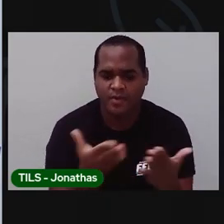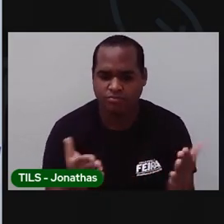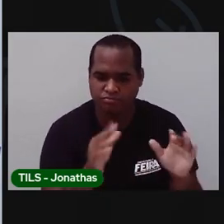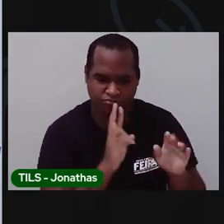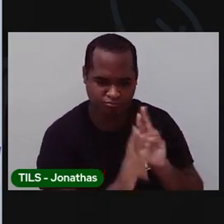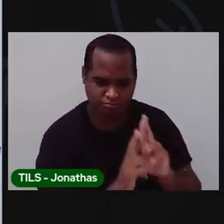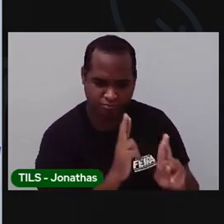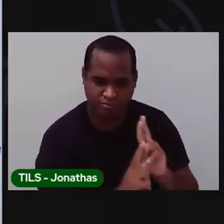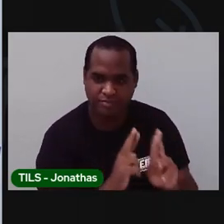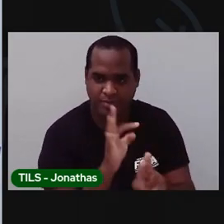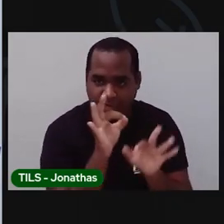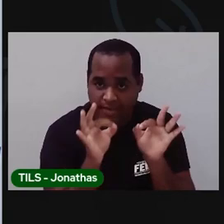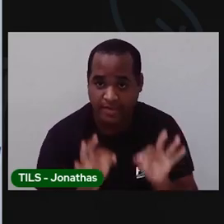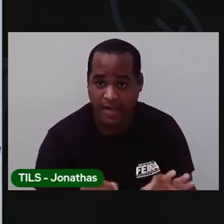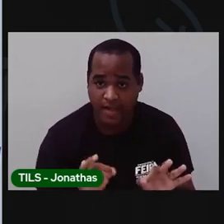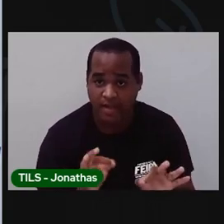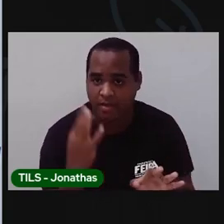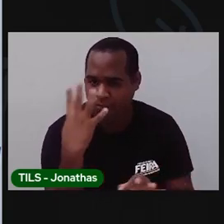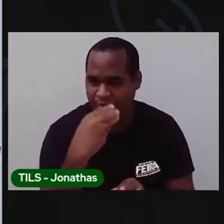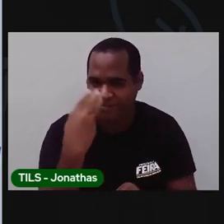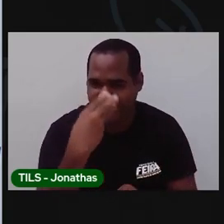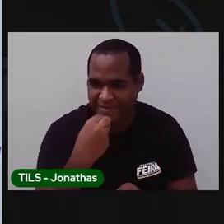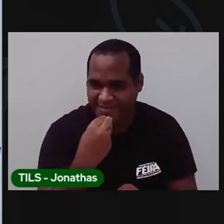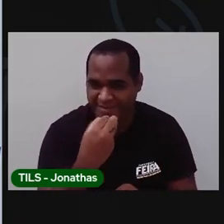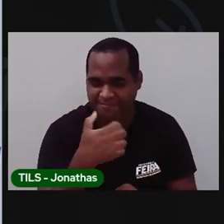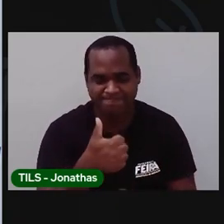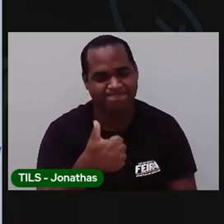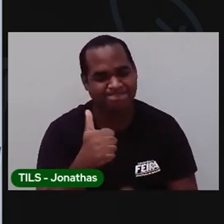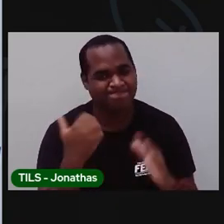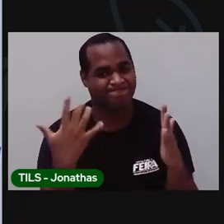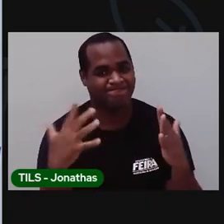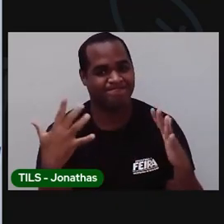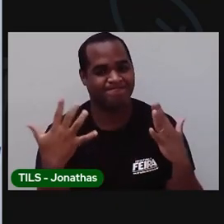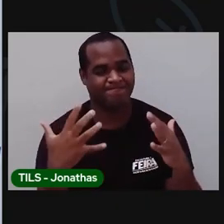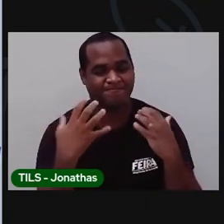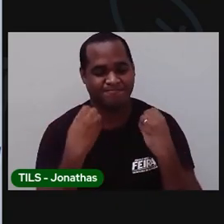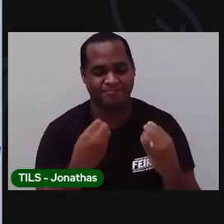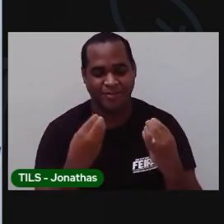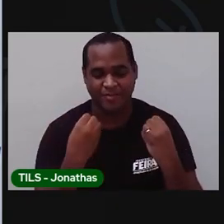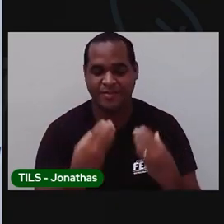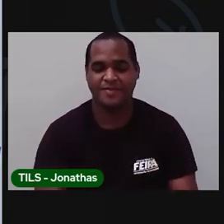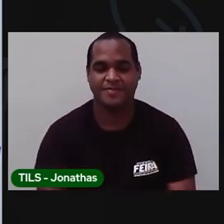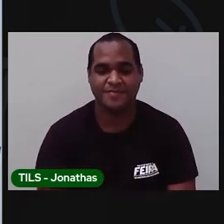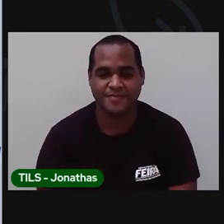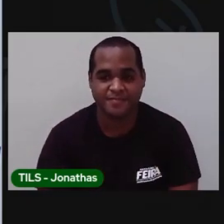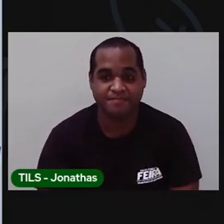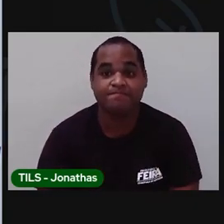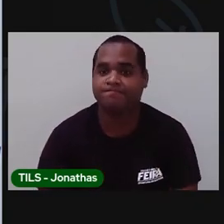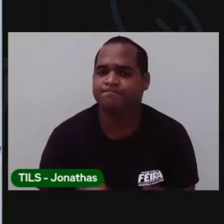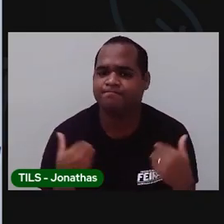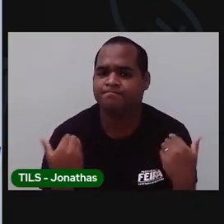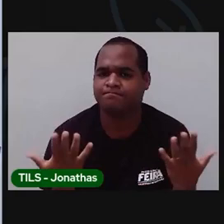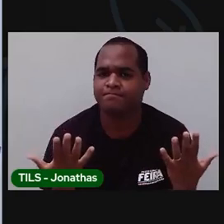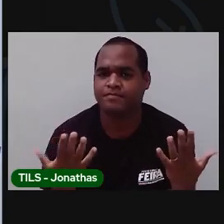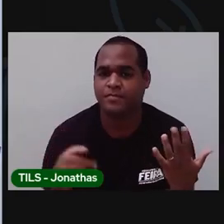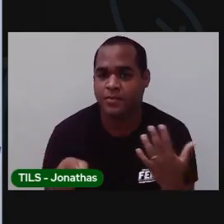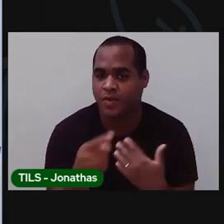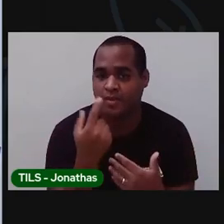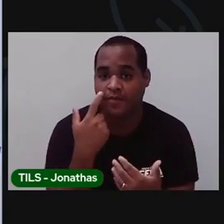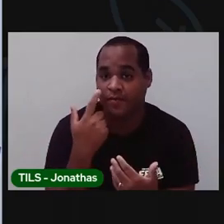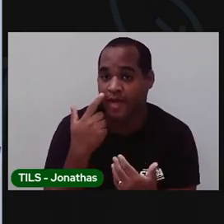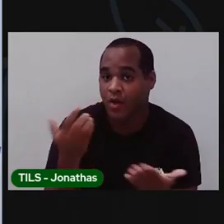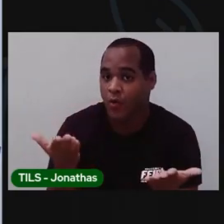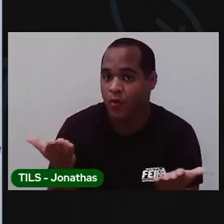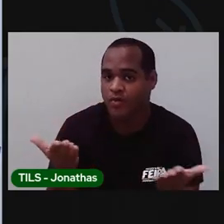atividades todas certinhas, bonitinhas? Isso aí, muito bem! Então, vamos para a nossa